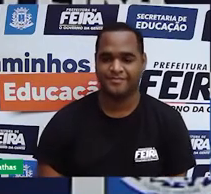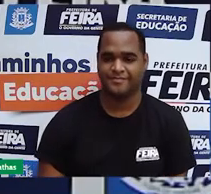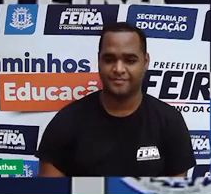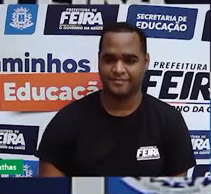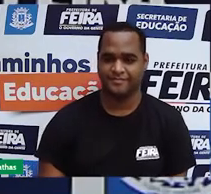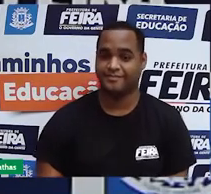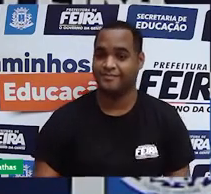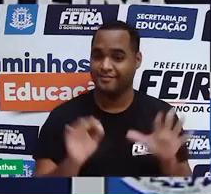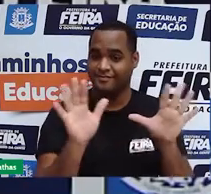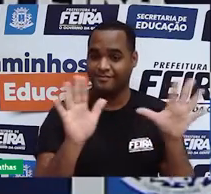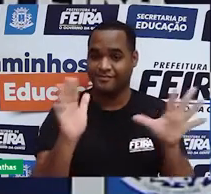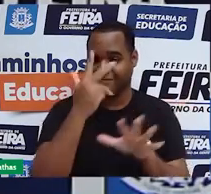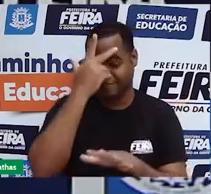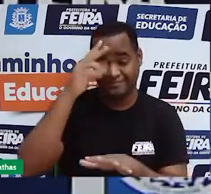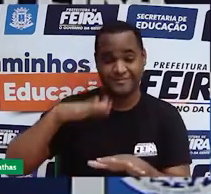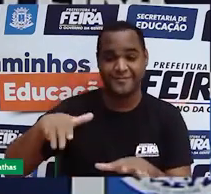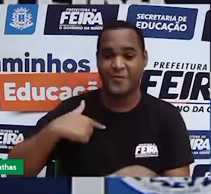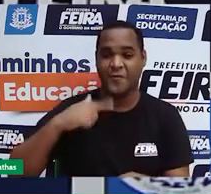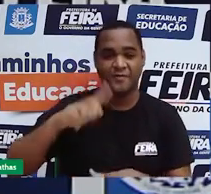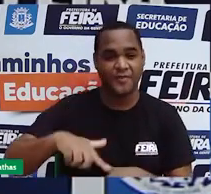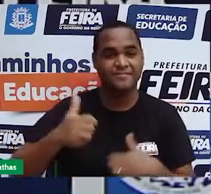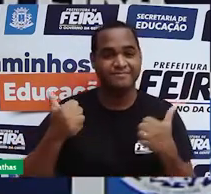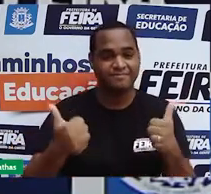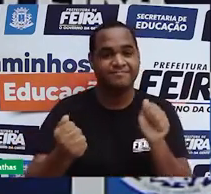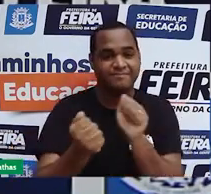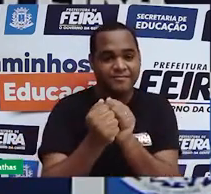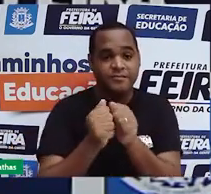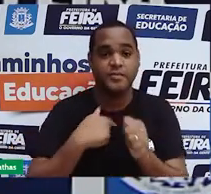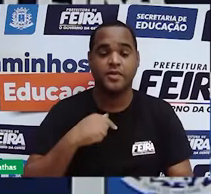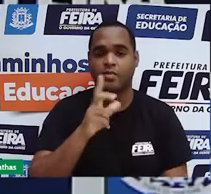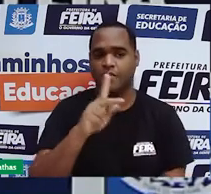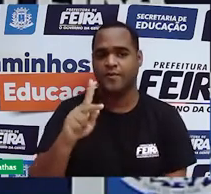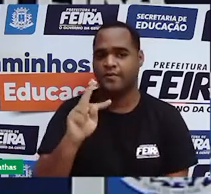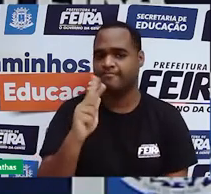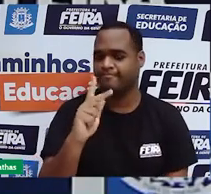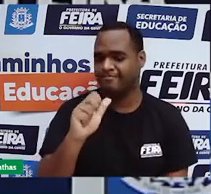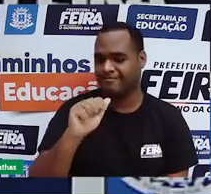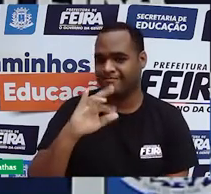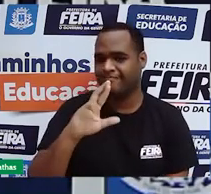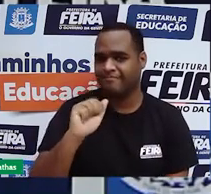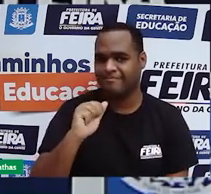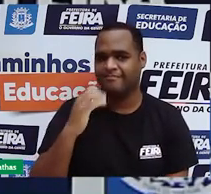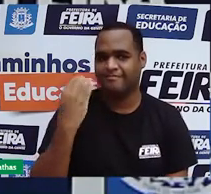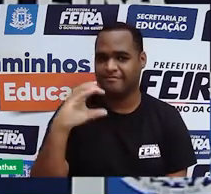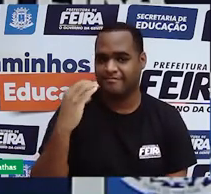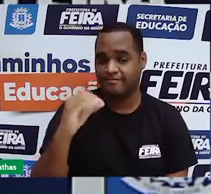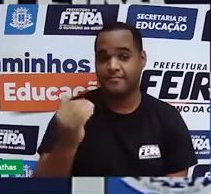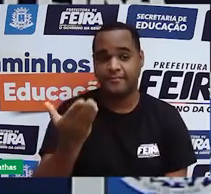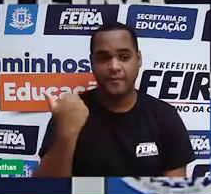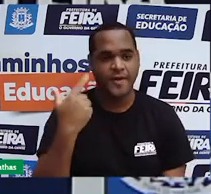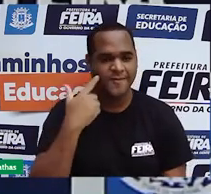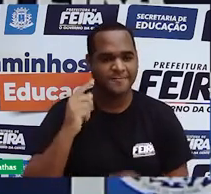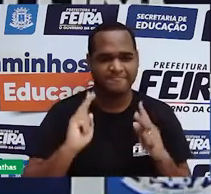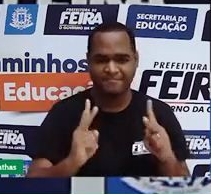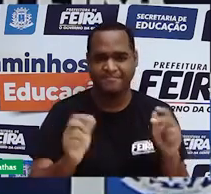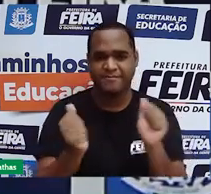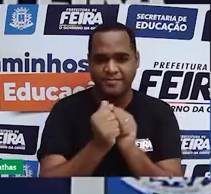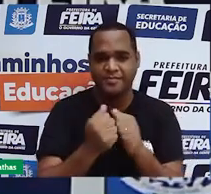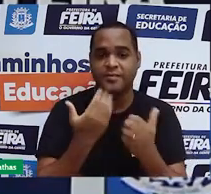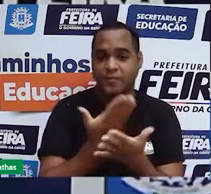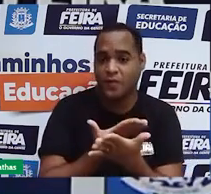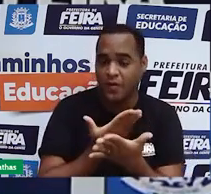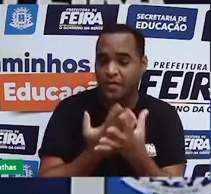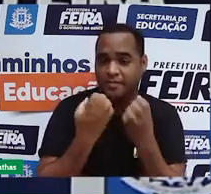Olá pessoal, olha eu aqui de novo com vocês, eu sou a professora Taira Santos de Ciências e vamos lá continuar os nossos estudos por aqui.